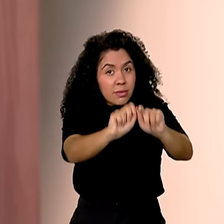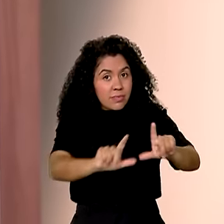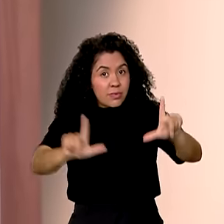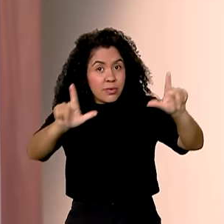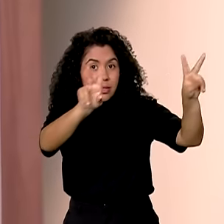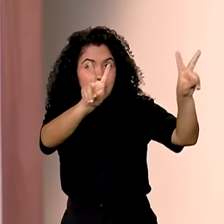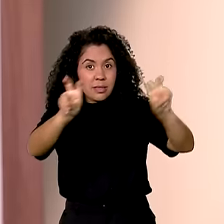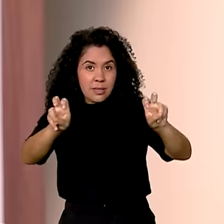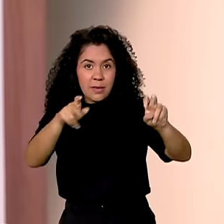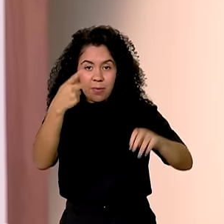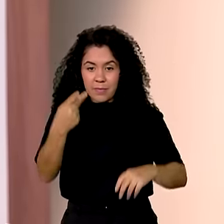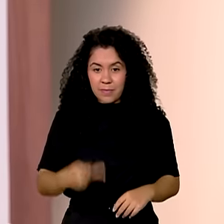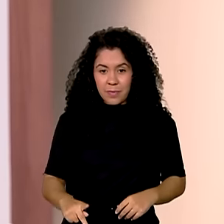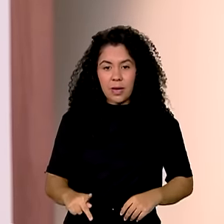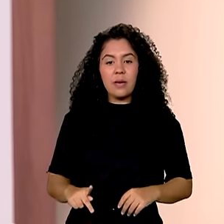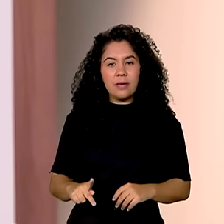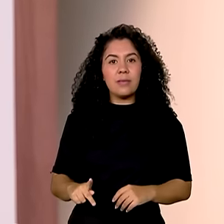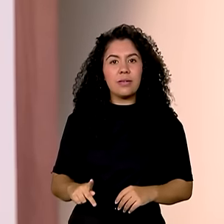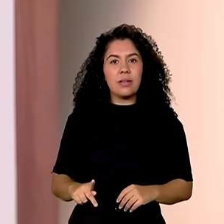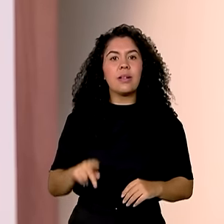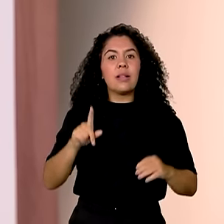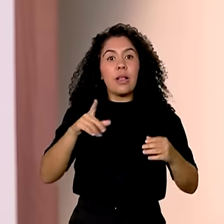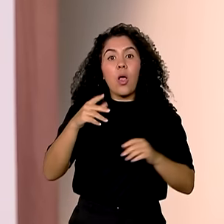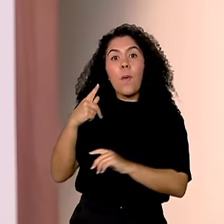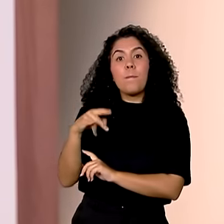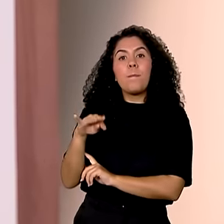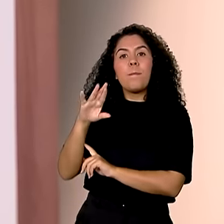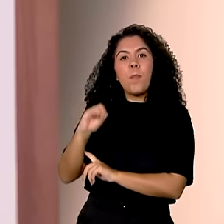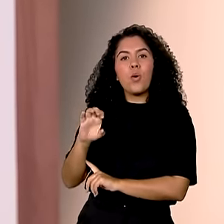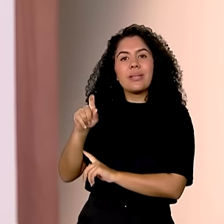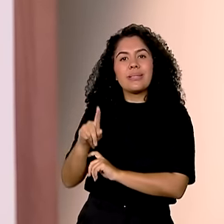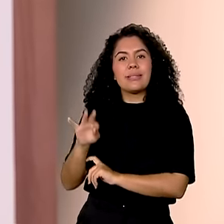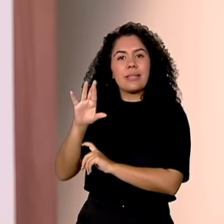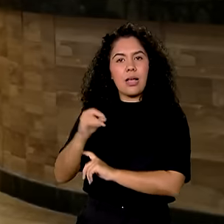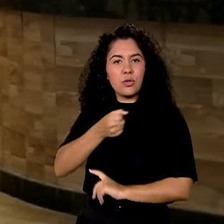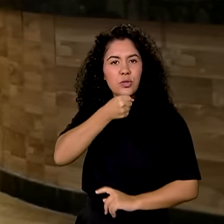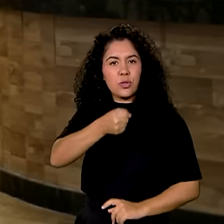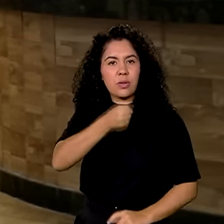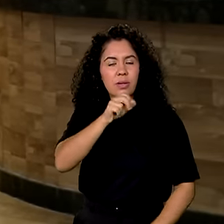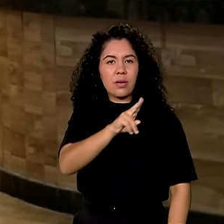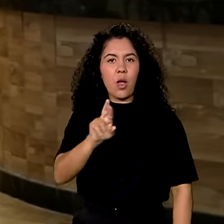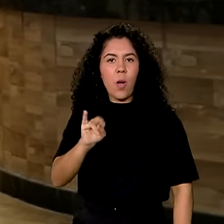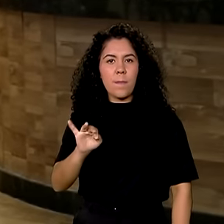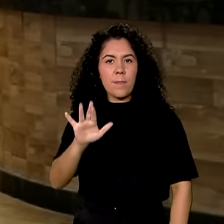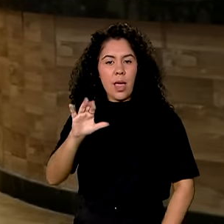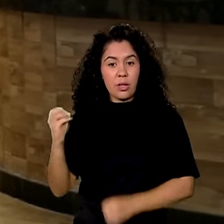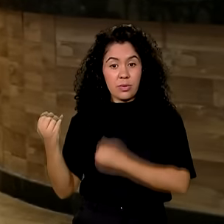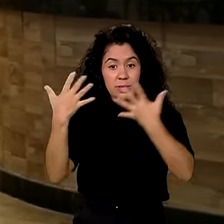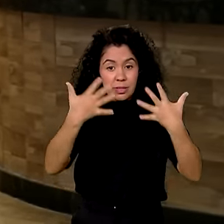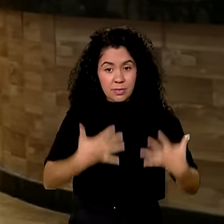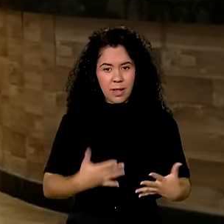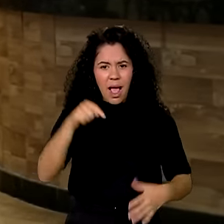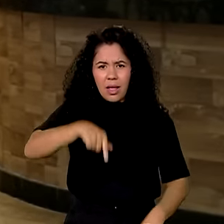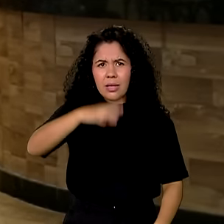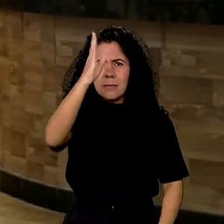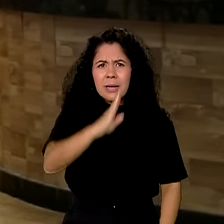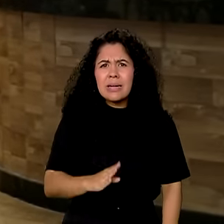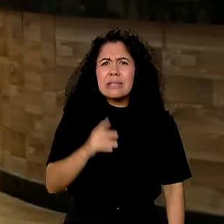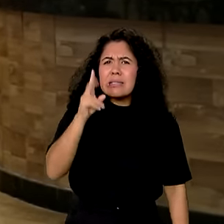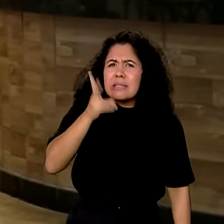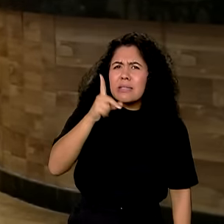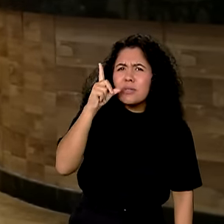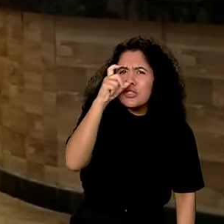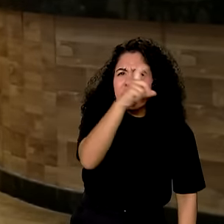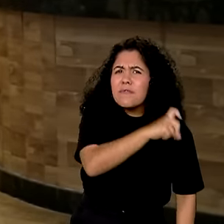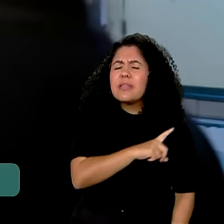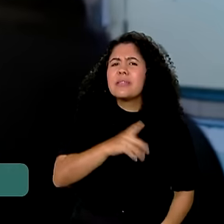Brasil em Dia. Ponto Exato com o jornalista Roberto Camargo. No Brasil sempre foi difícil saber qual é o